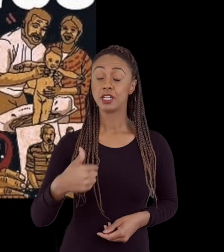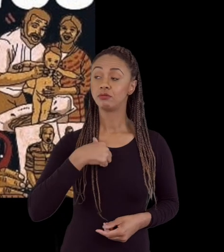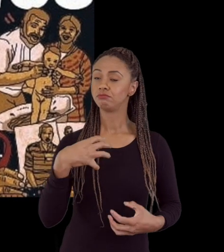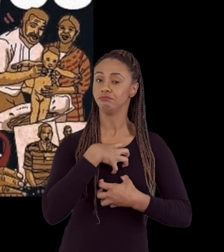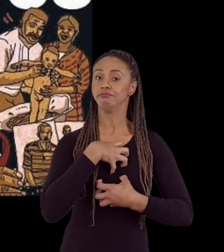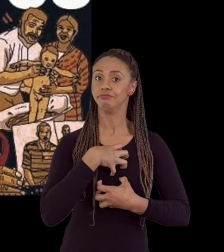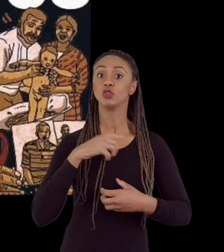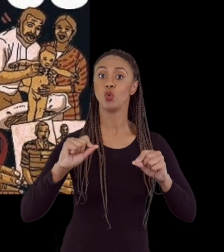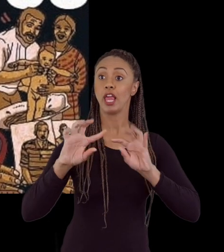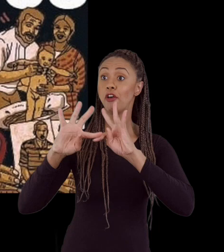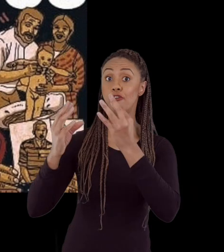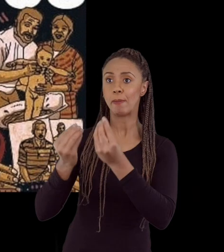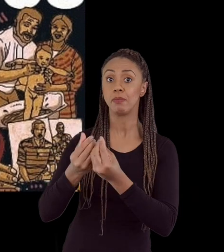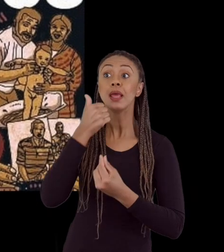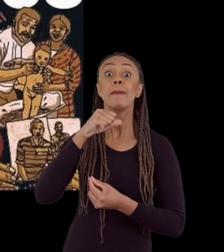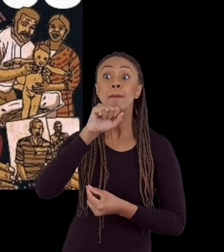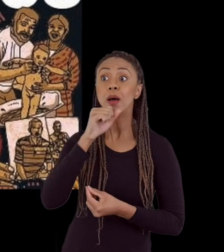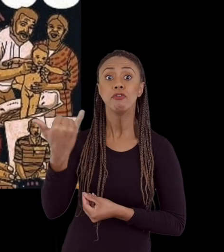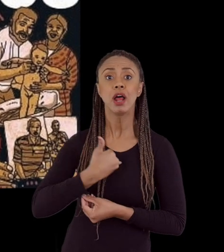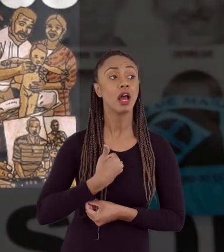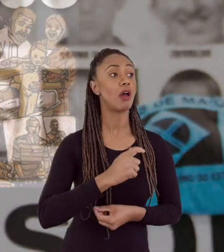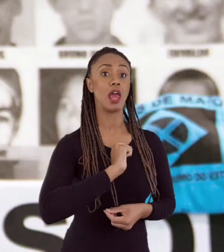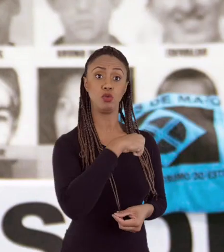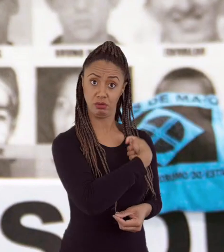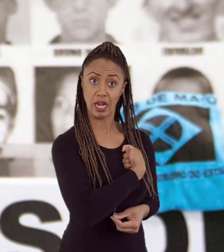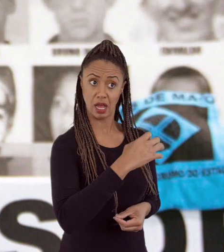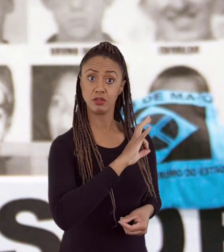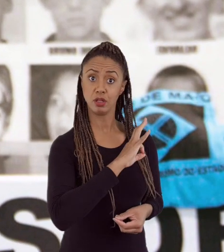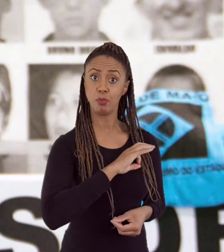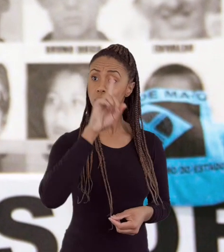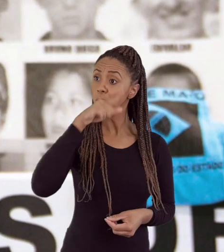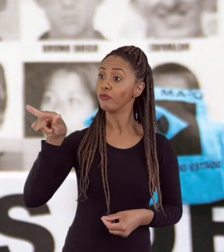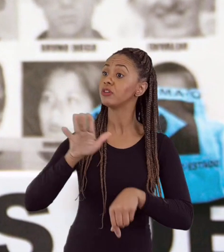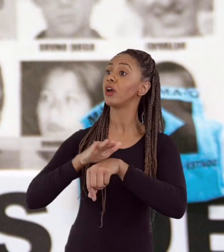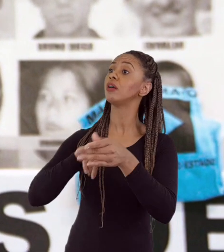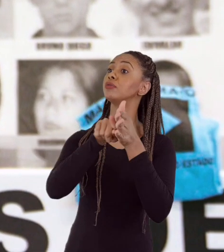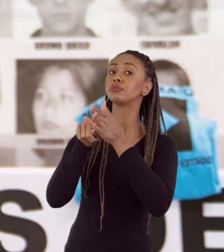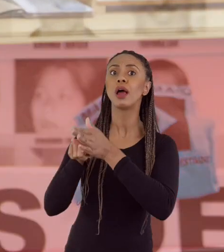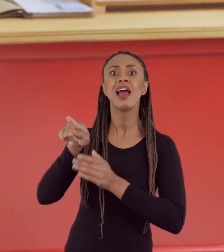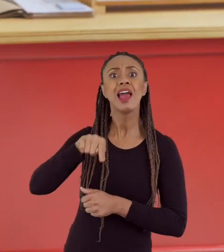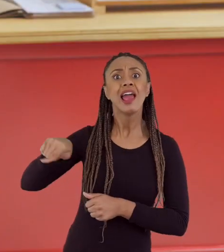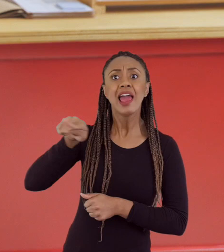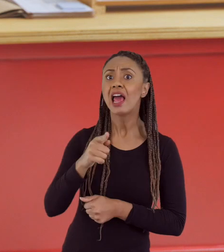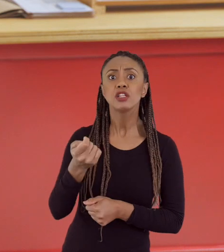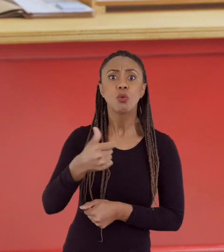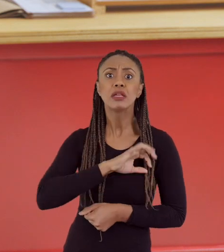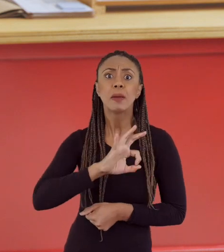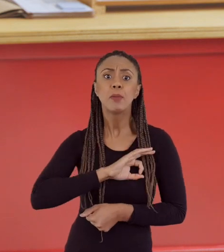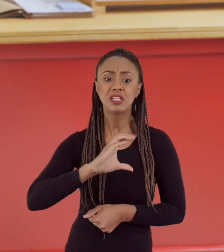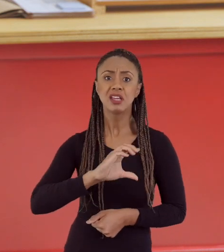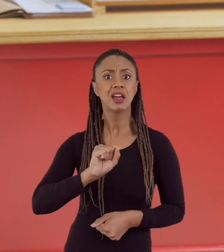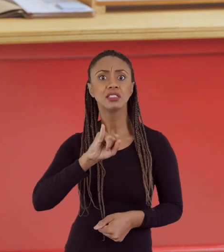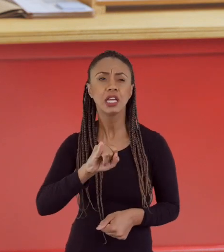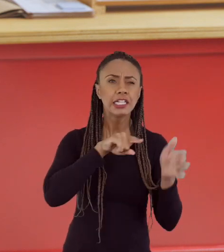Me chocou muito ouvir dos familiares, das mães, que os delegados mandavam elas fazerem investigação. Elas tiveram que